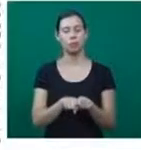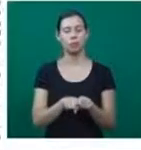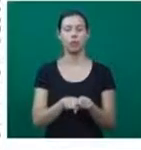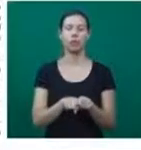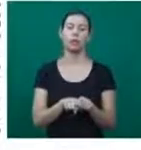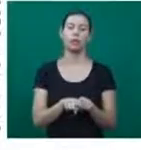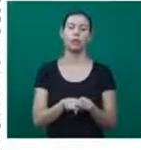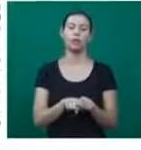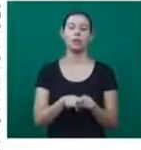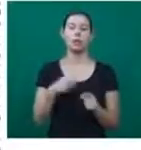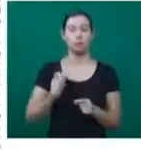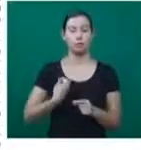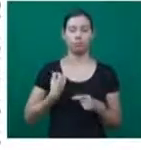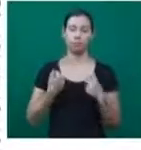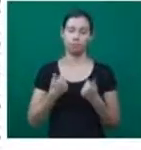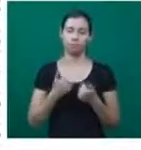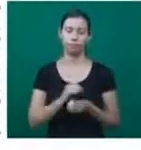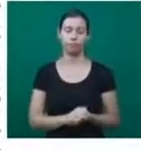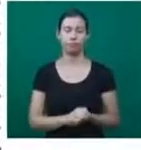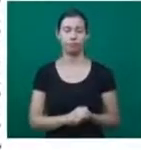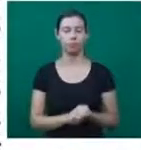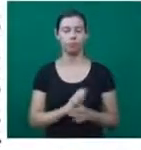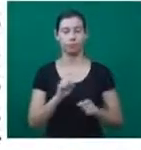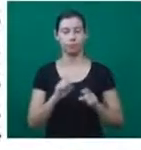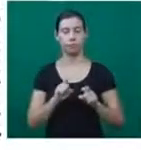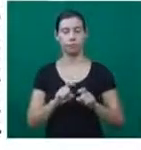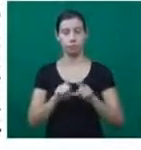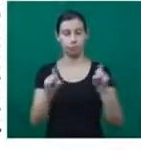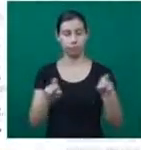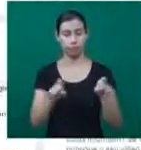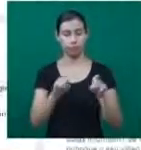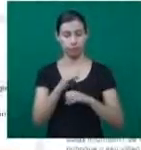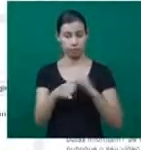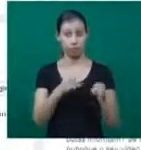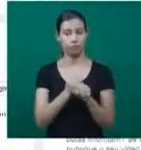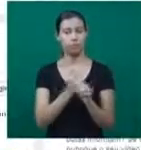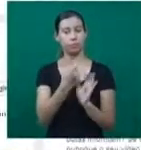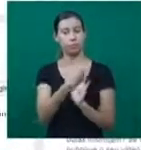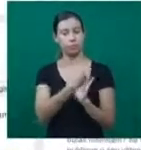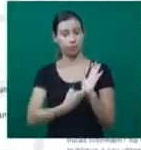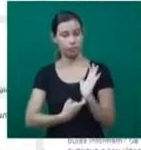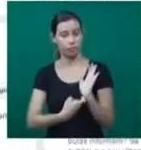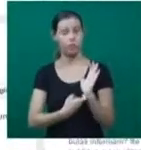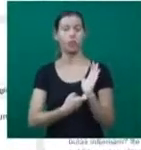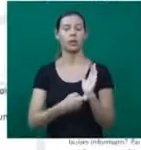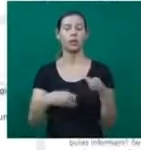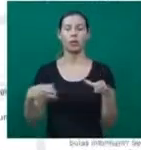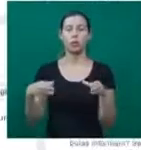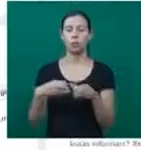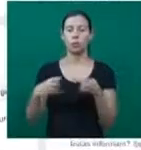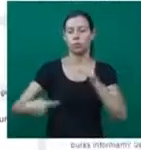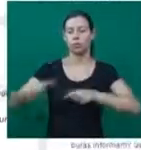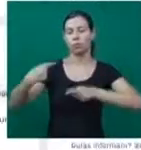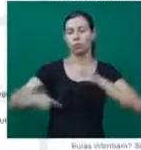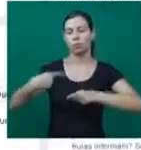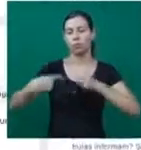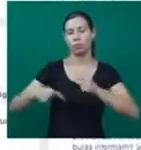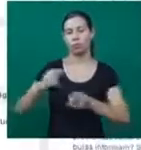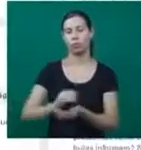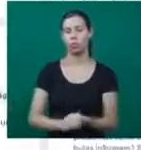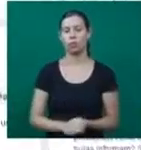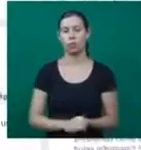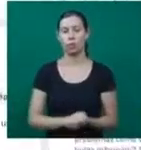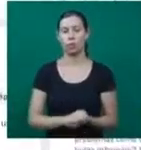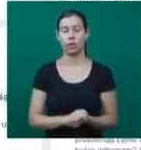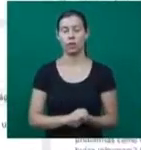internet, é fácil encontrar textos e grupos de discussão sobre o tema. No Facebook, a página Vítimas de Anticoncepcionais